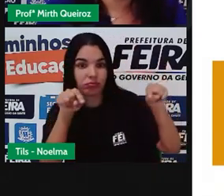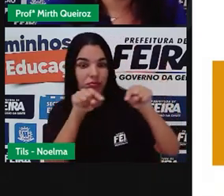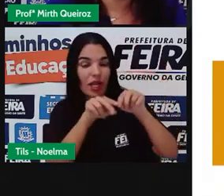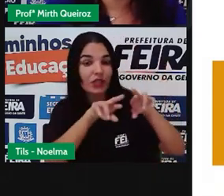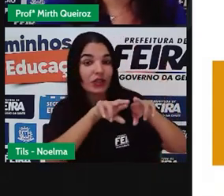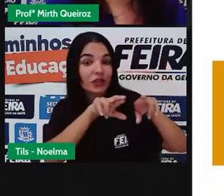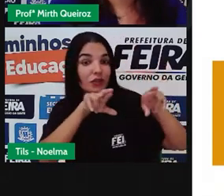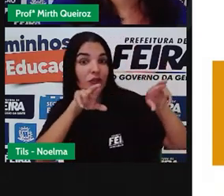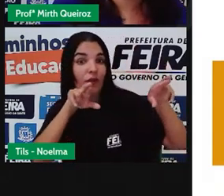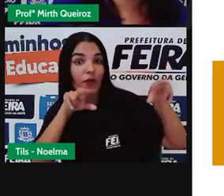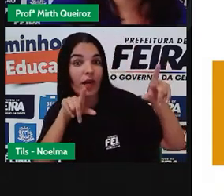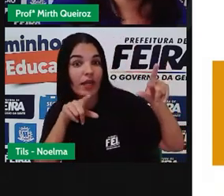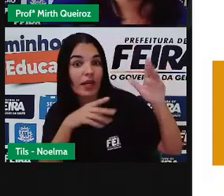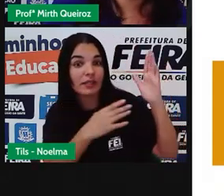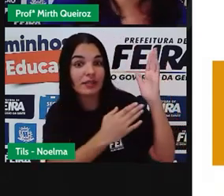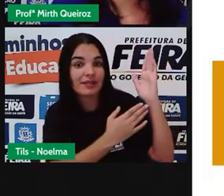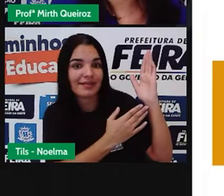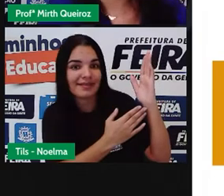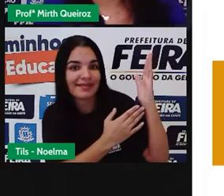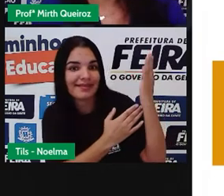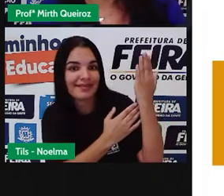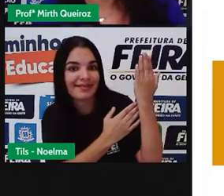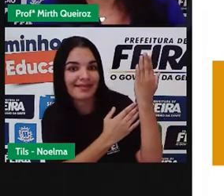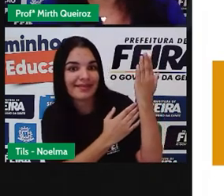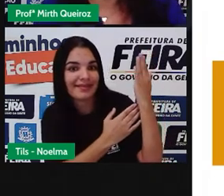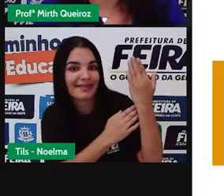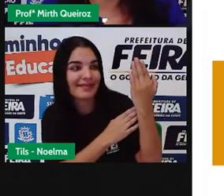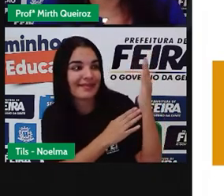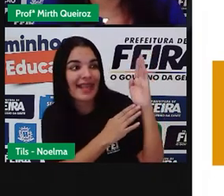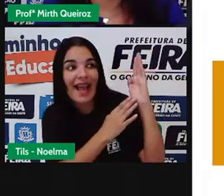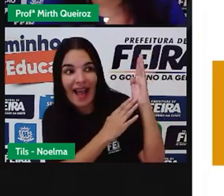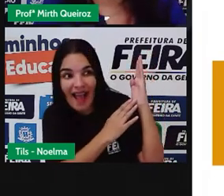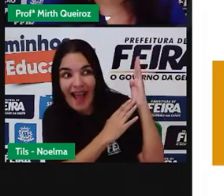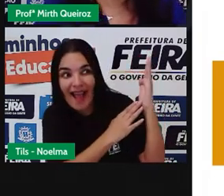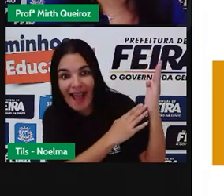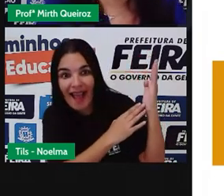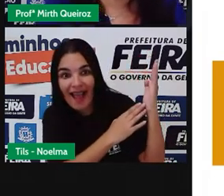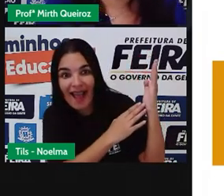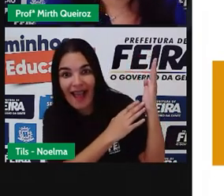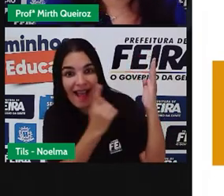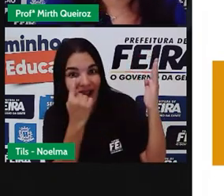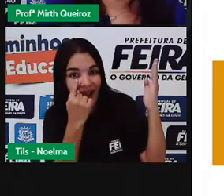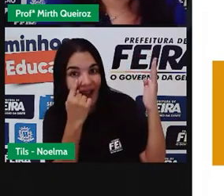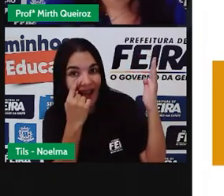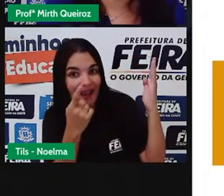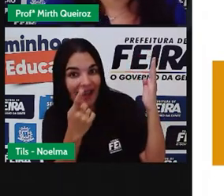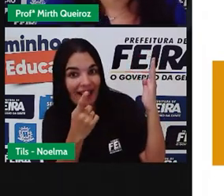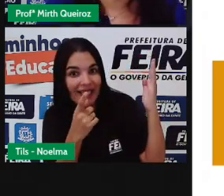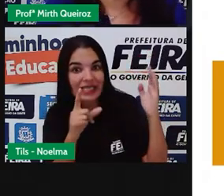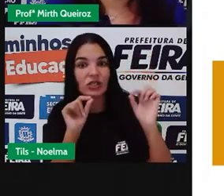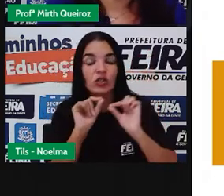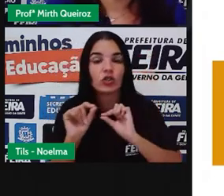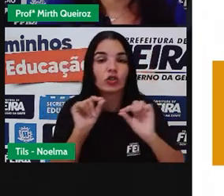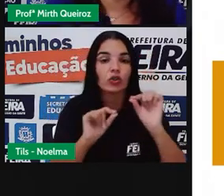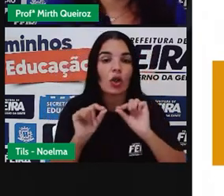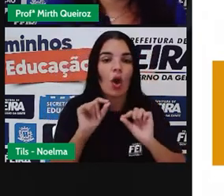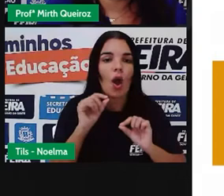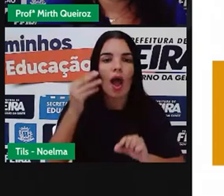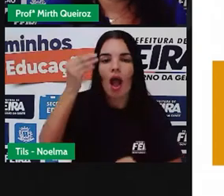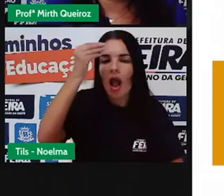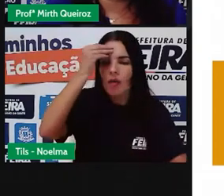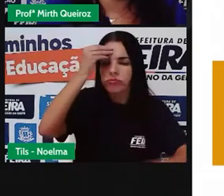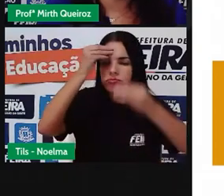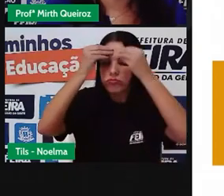diferenciar o que que é a puberdade e o que é a adolescência. A puberdade, ela vai compreender somente as mudanças